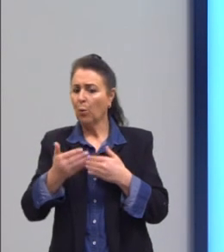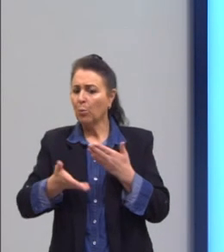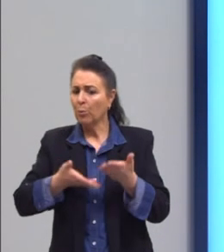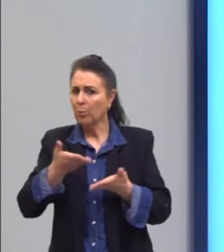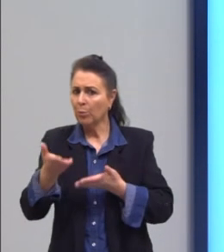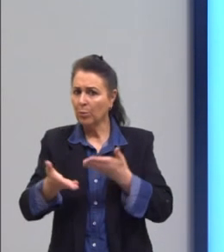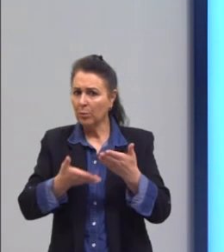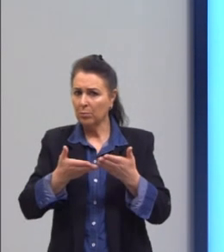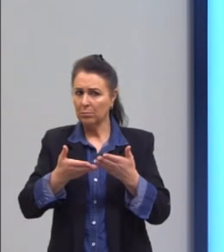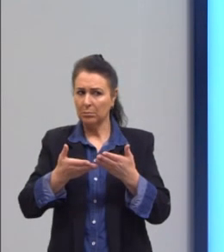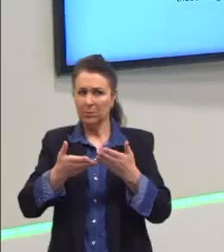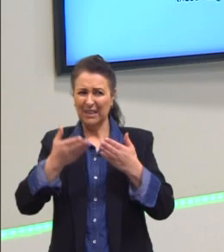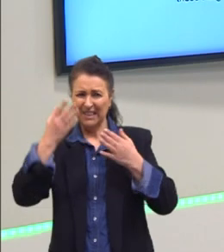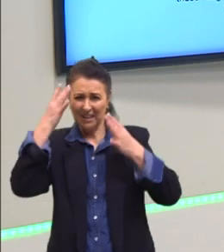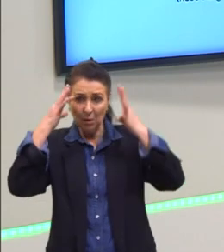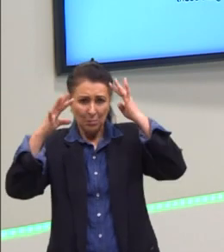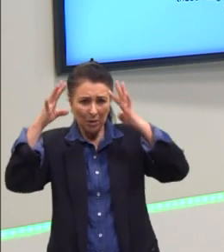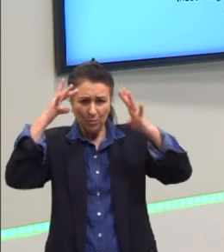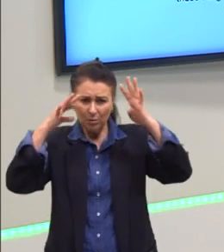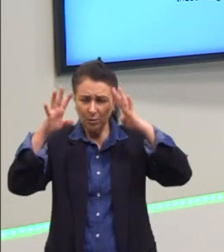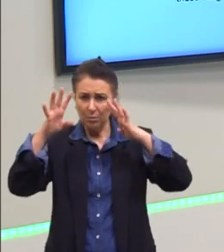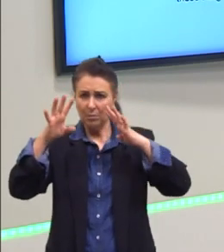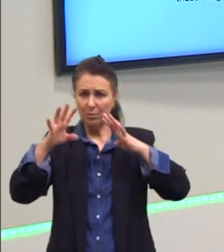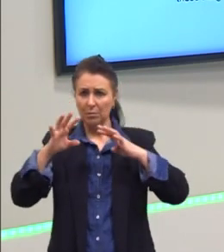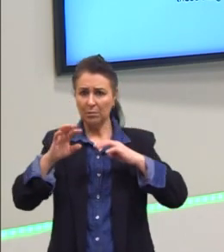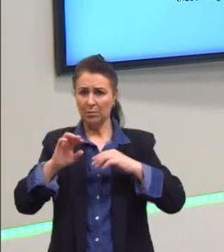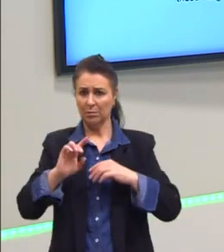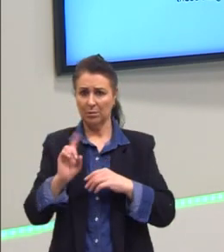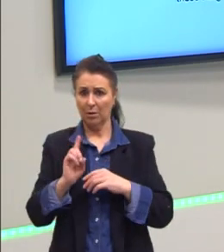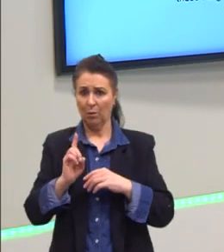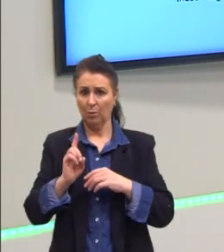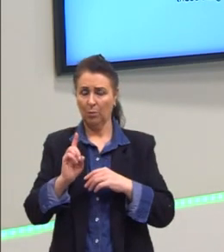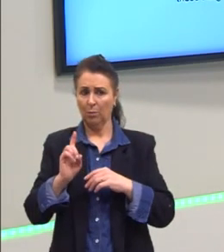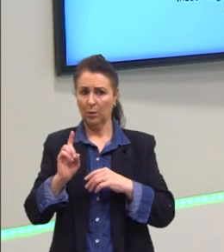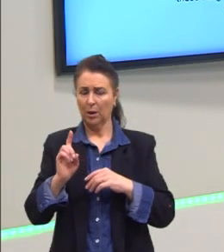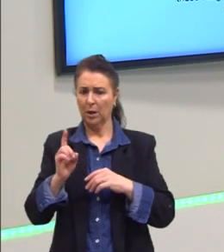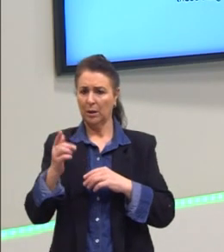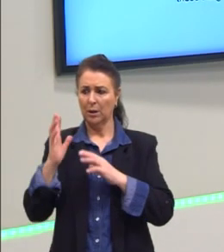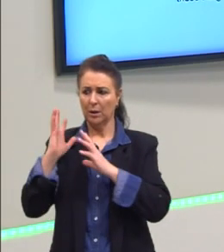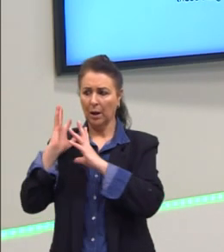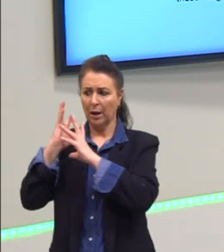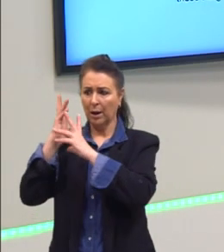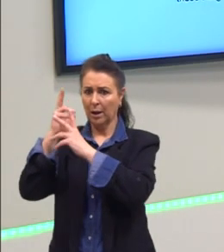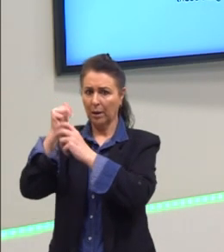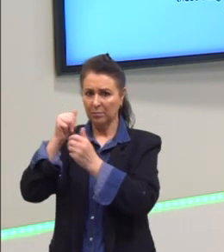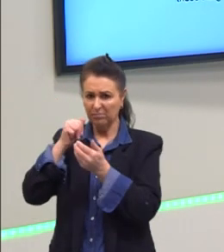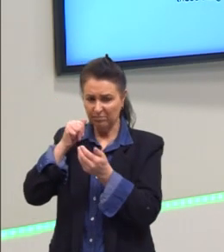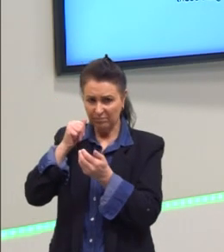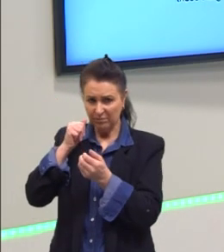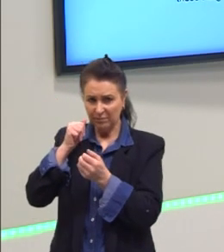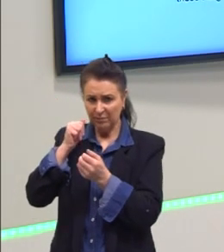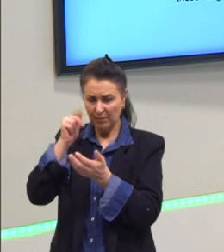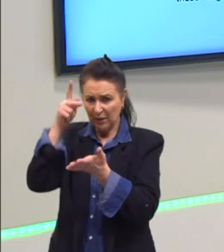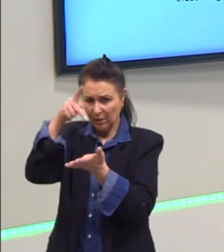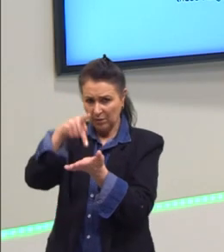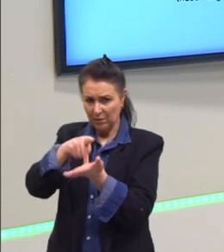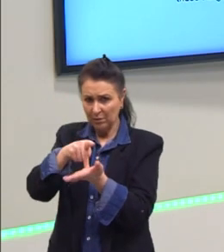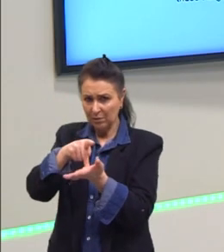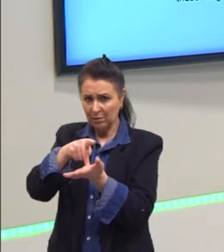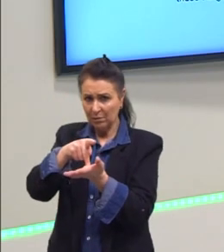ele está elogiando? Não. Ele está reforçando? Como a mídia contribui? Não.